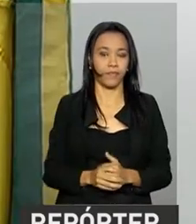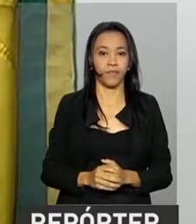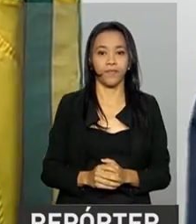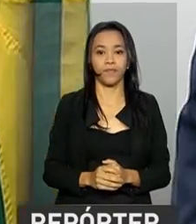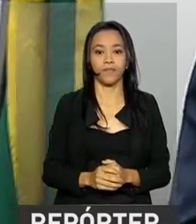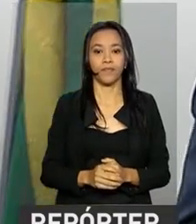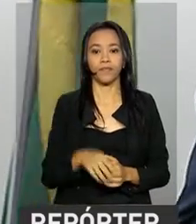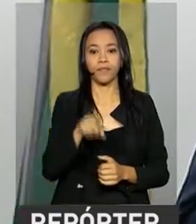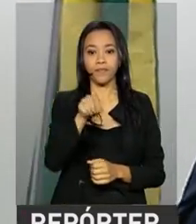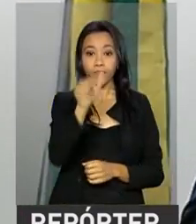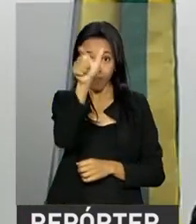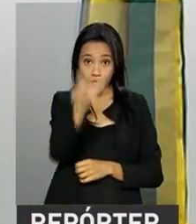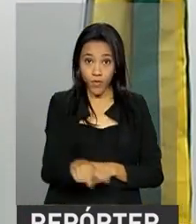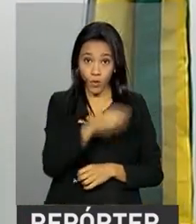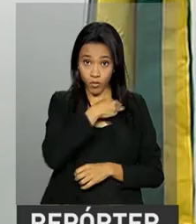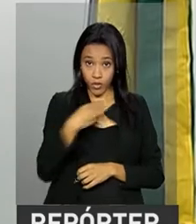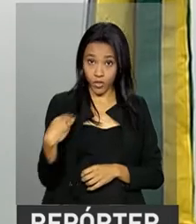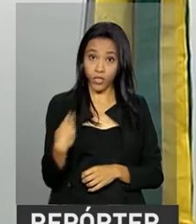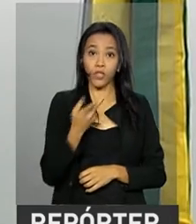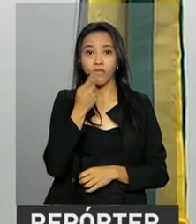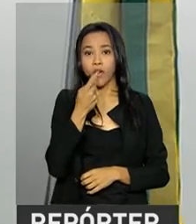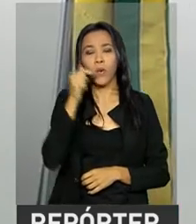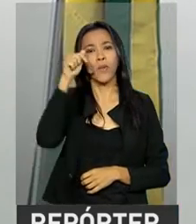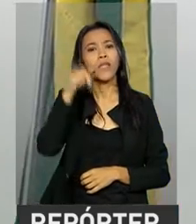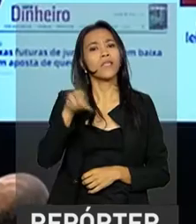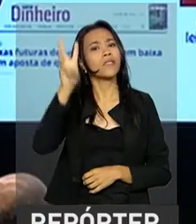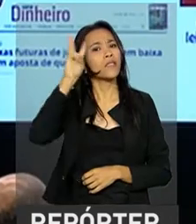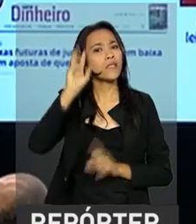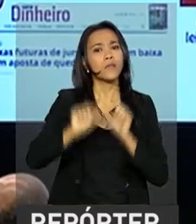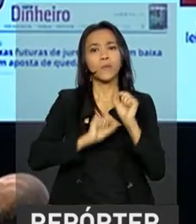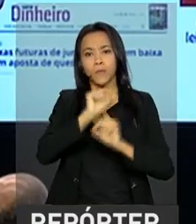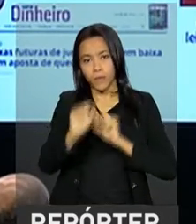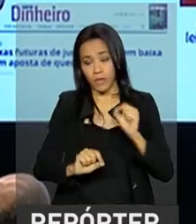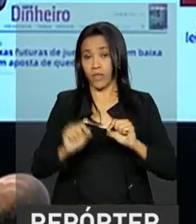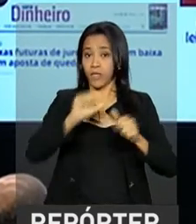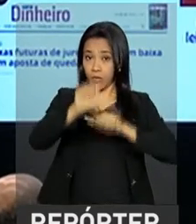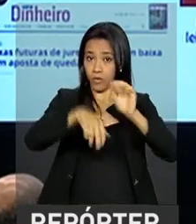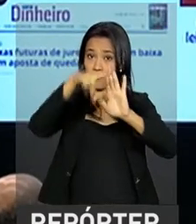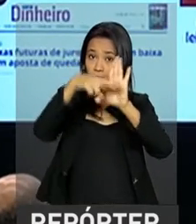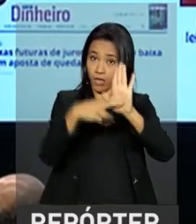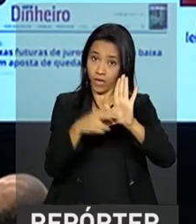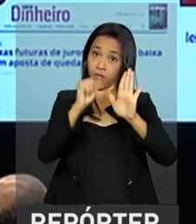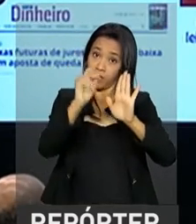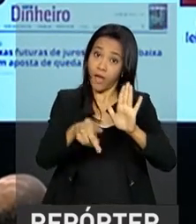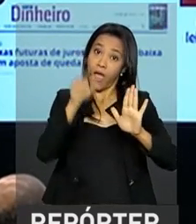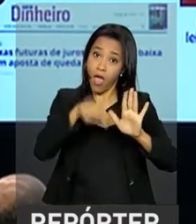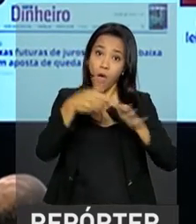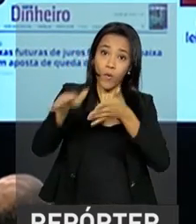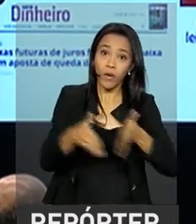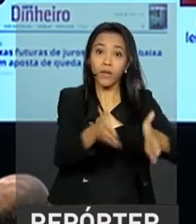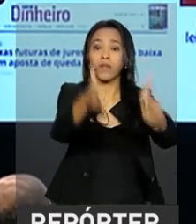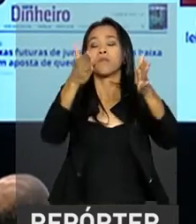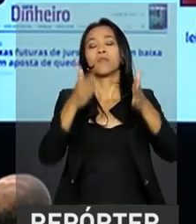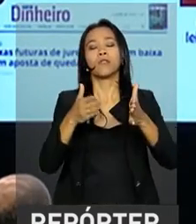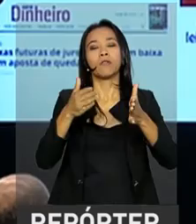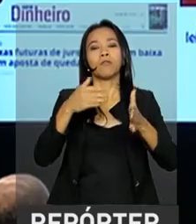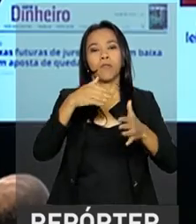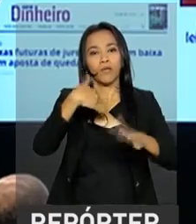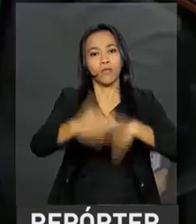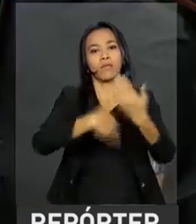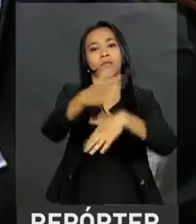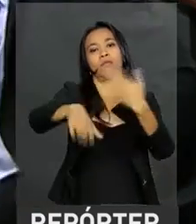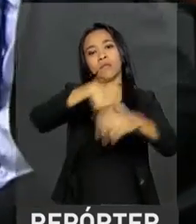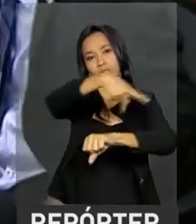O ministro Diogo Oliveira reafirmou nesta terça-feira que a reforma da Previdência é o caminho para a retomada do crescimento durante a audiência